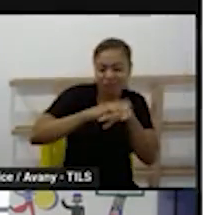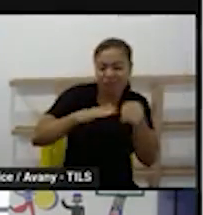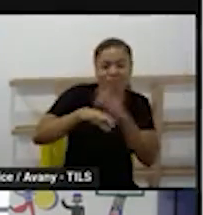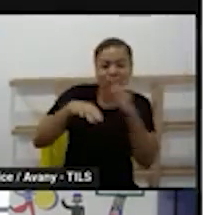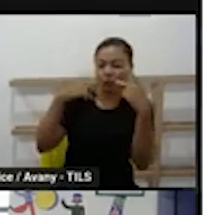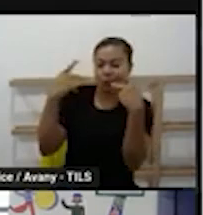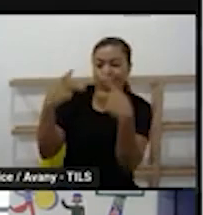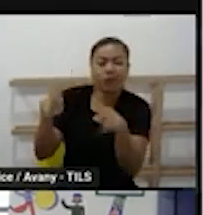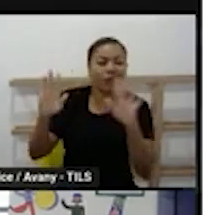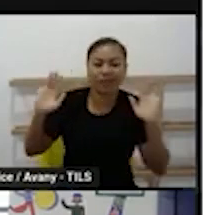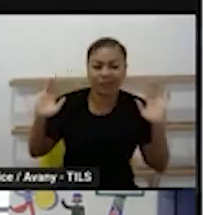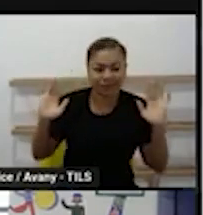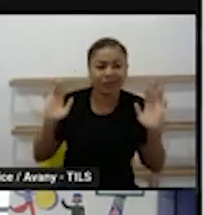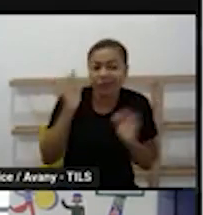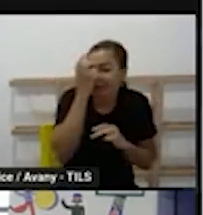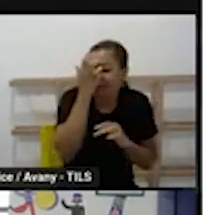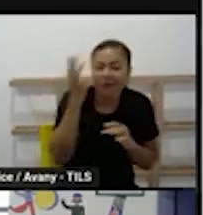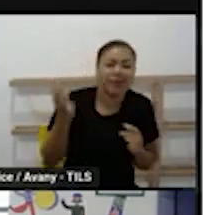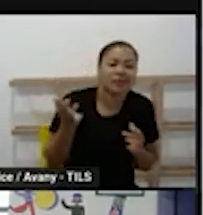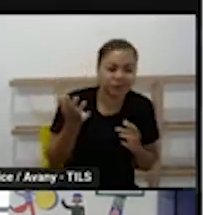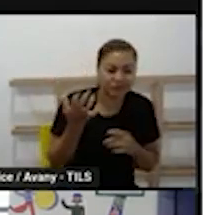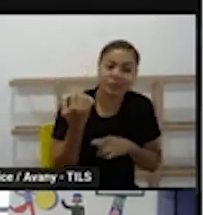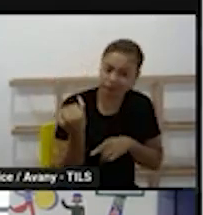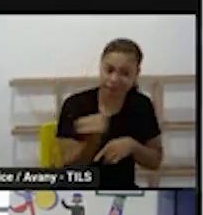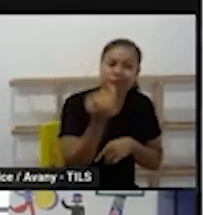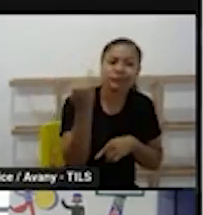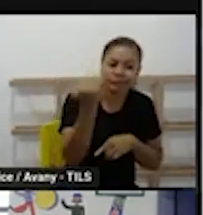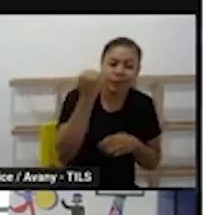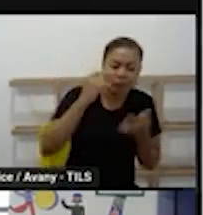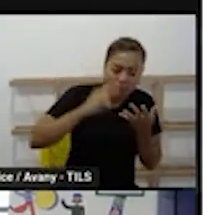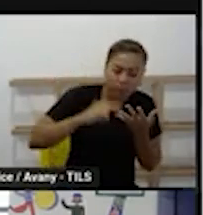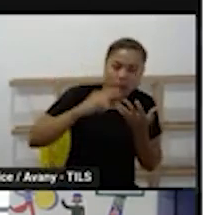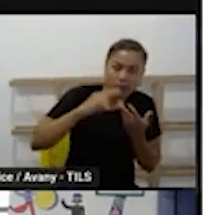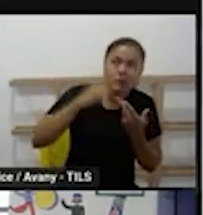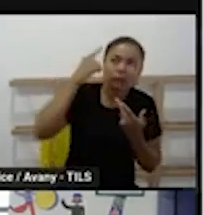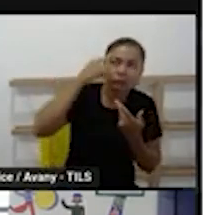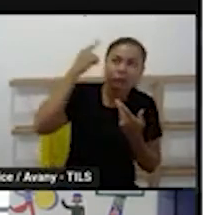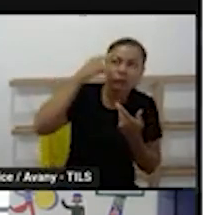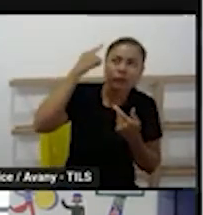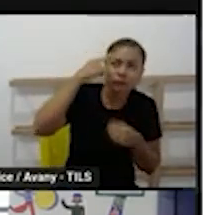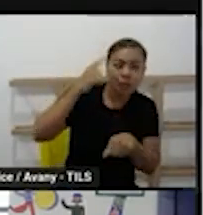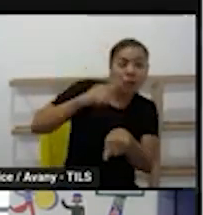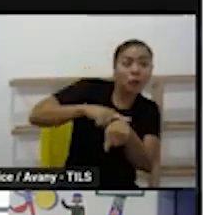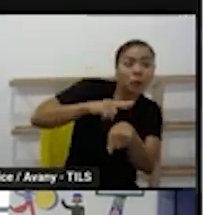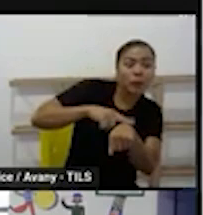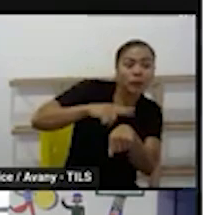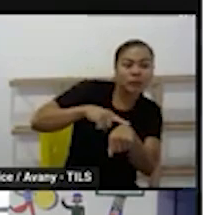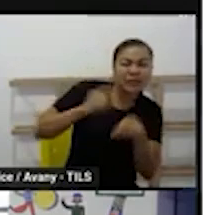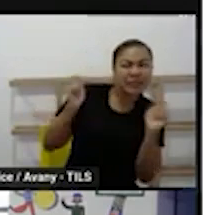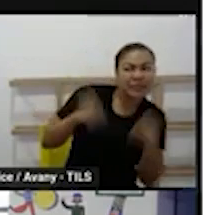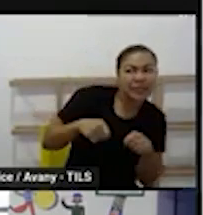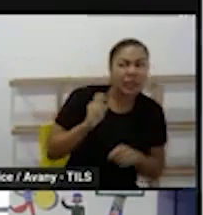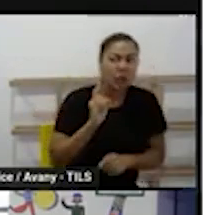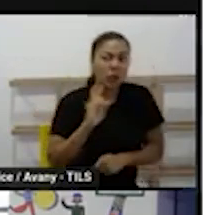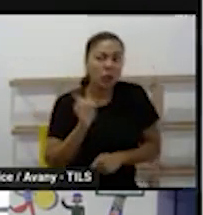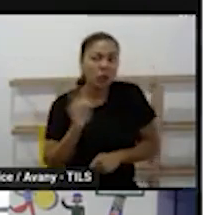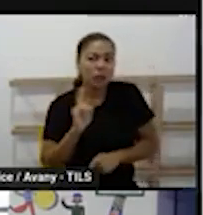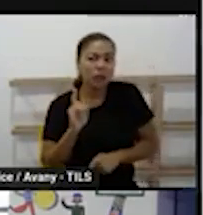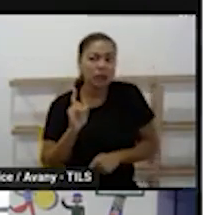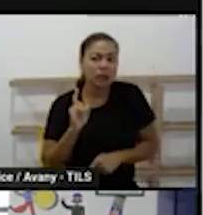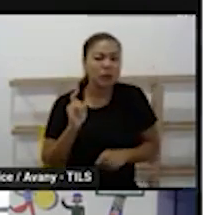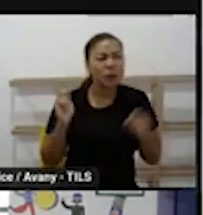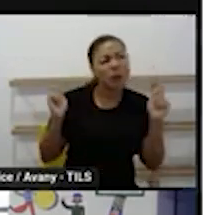cumprir então é importante que a gente pense em tudo isso que o tempo não fique tão apertado que a gente flexibilize mais